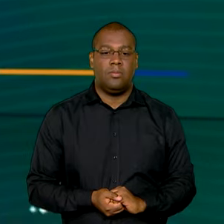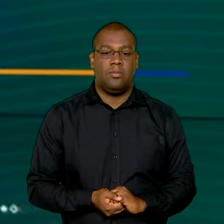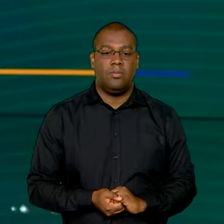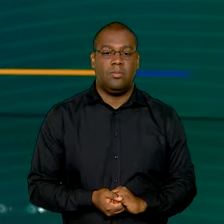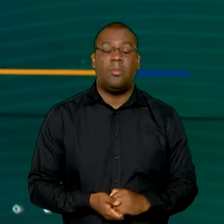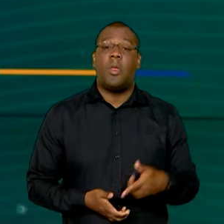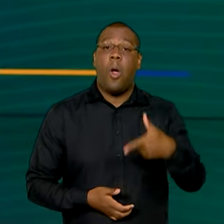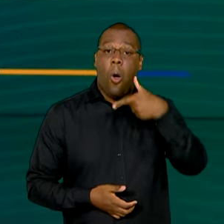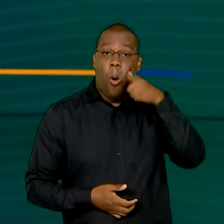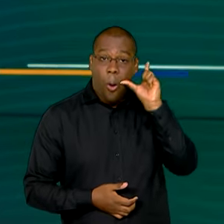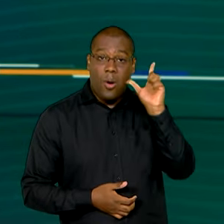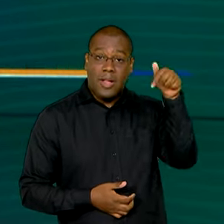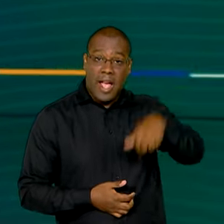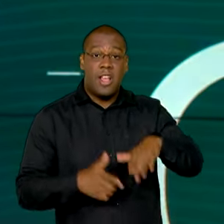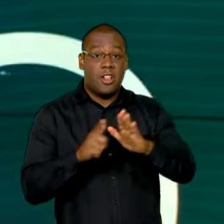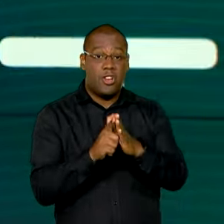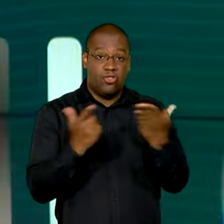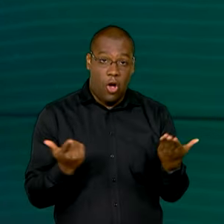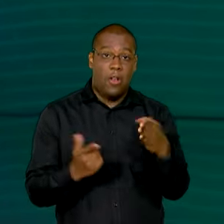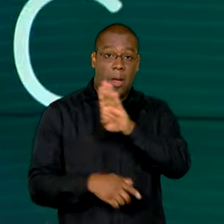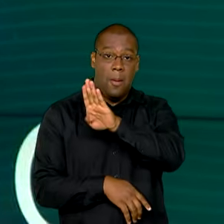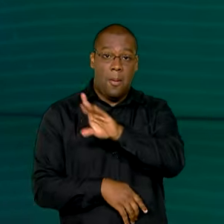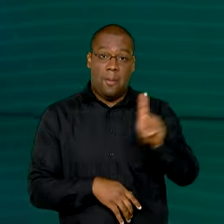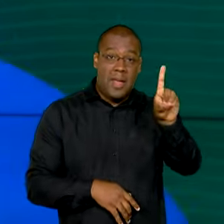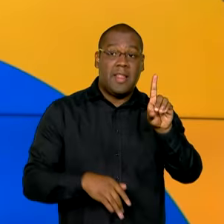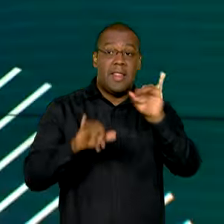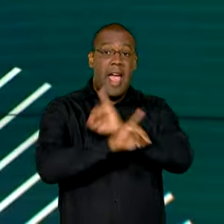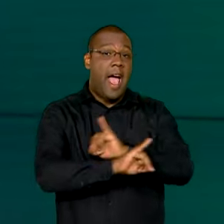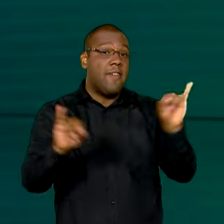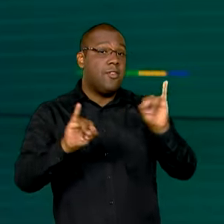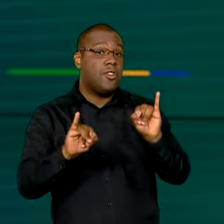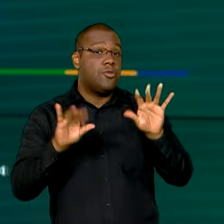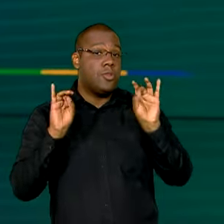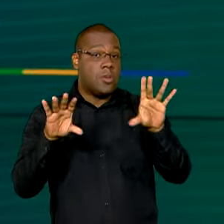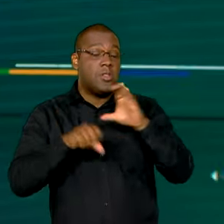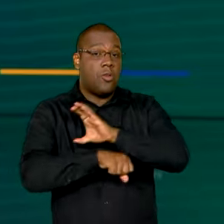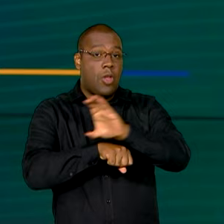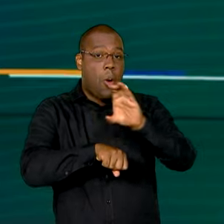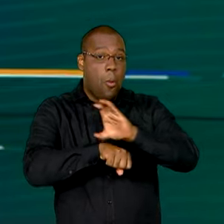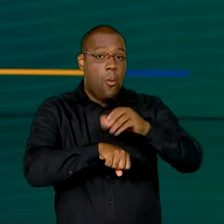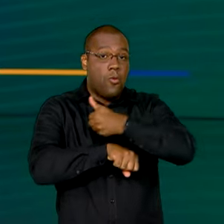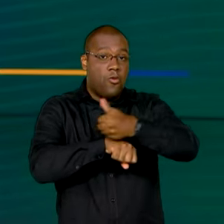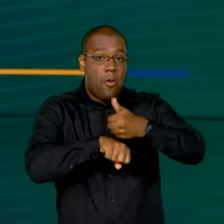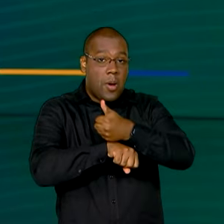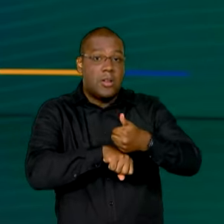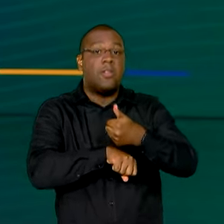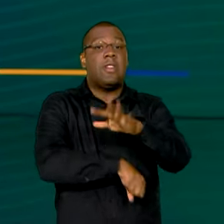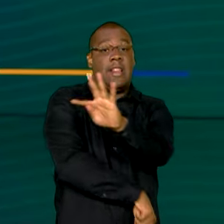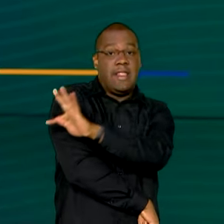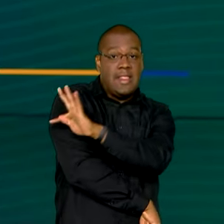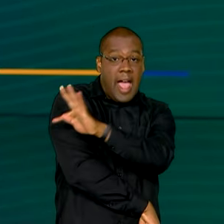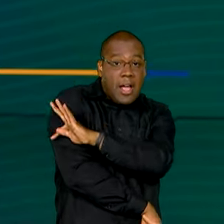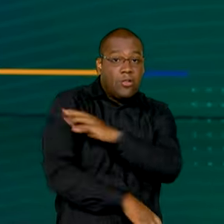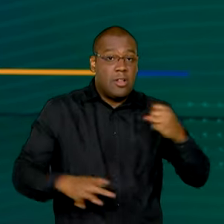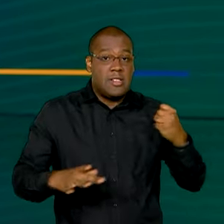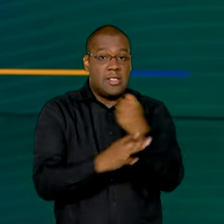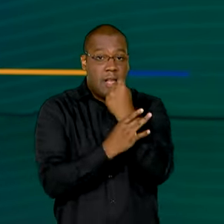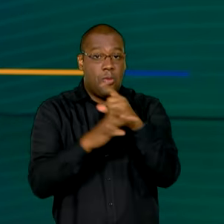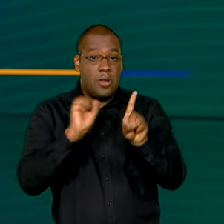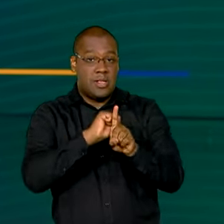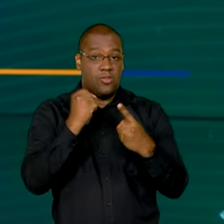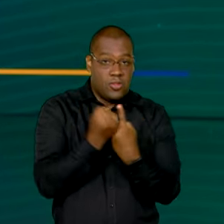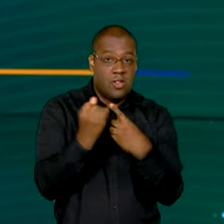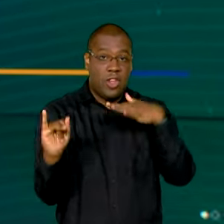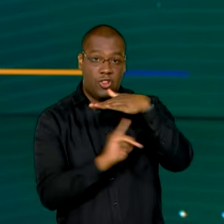Você viu ontem aqui no Brasil em Dia uma reportagem sobre o curso de formação em técnico de seguro social do